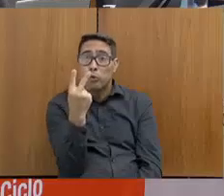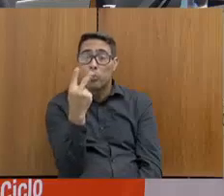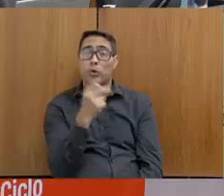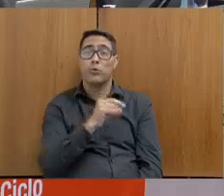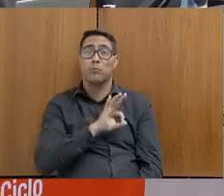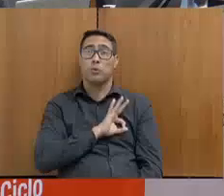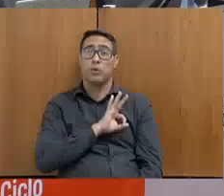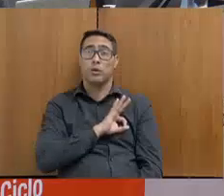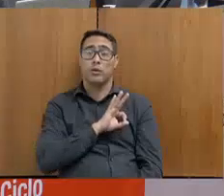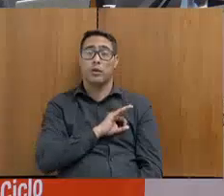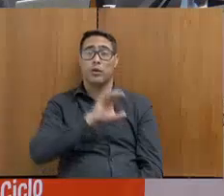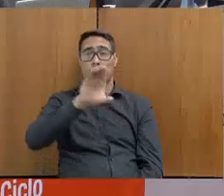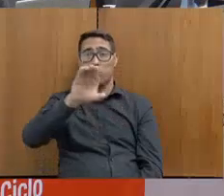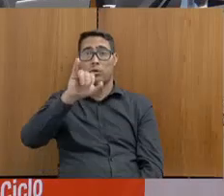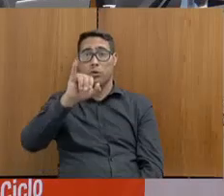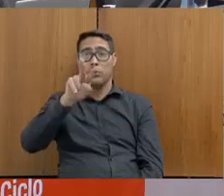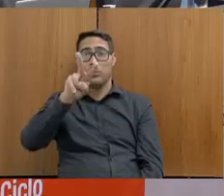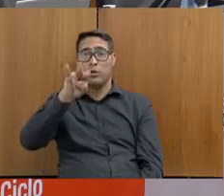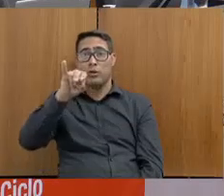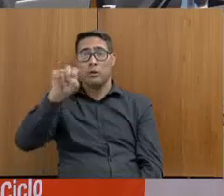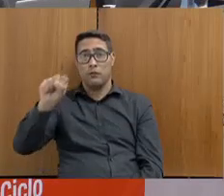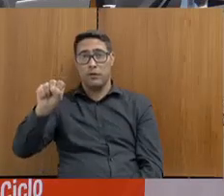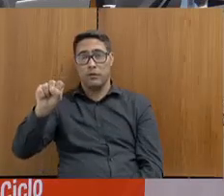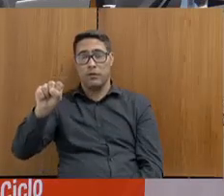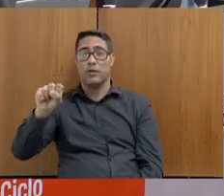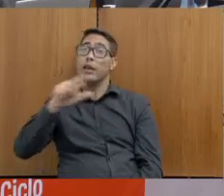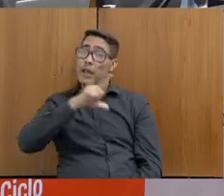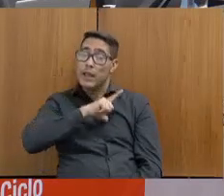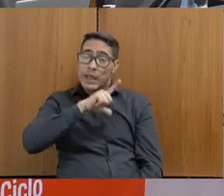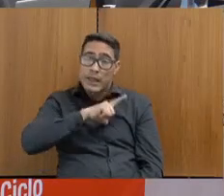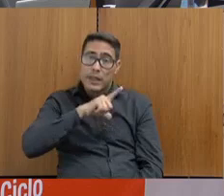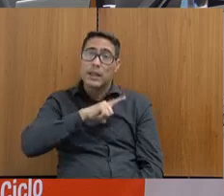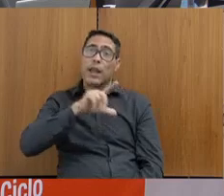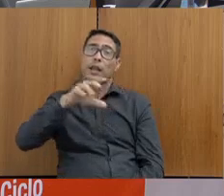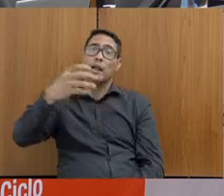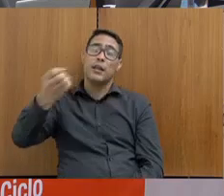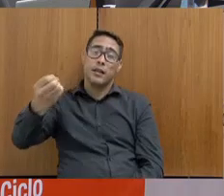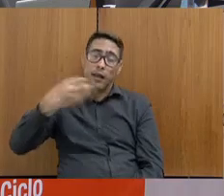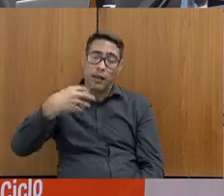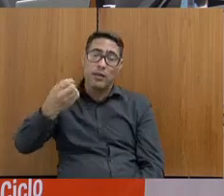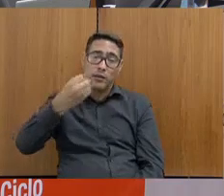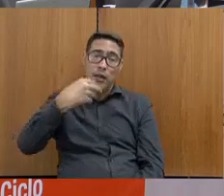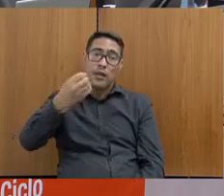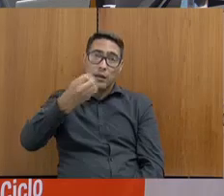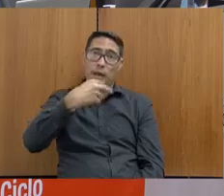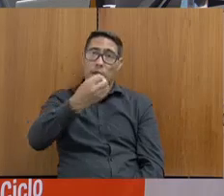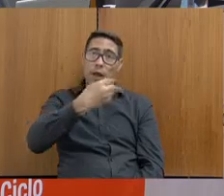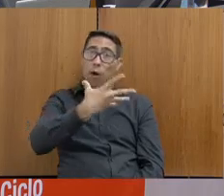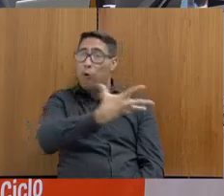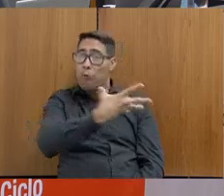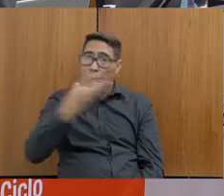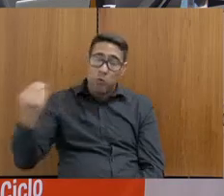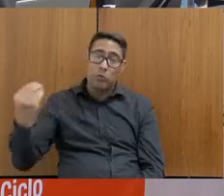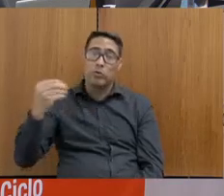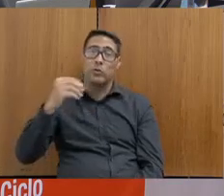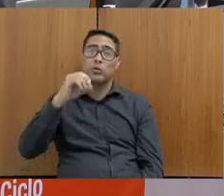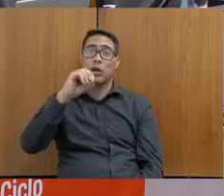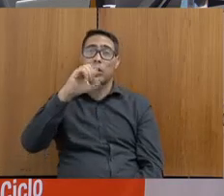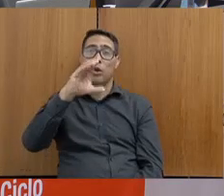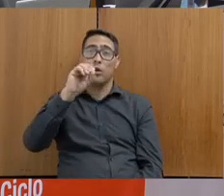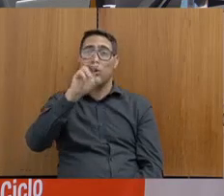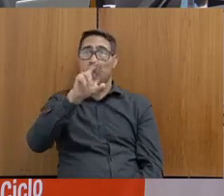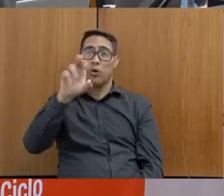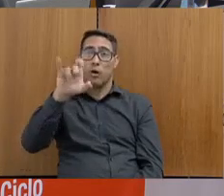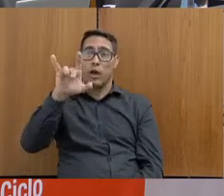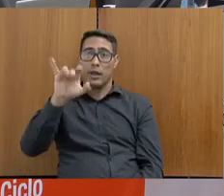plantão daquela delegacia. Então, eles recebem a ocorrência da Polícia Militar, ficam à disposição de quem chega